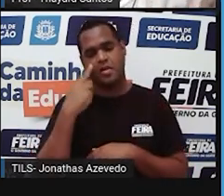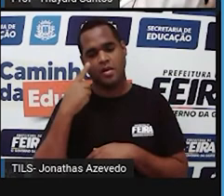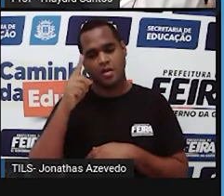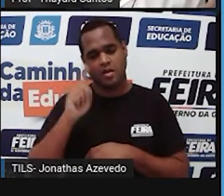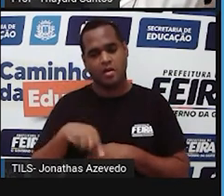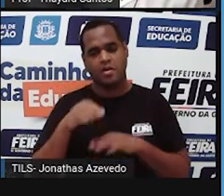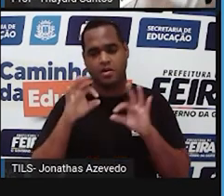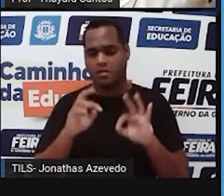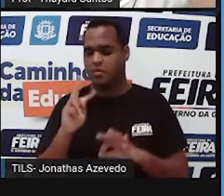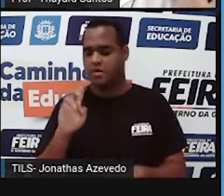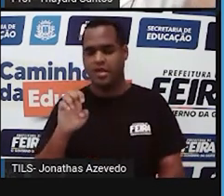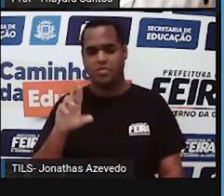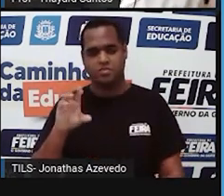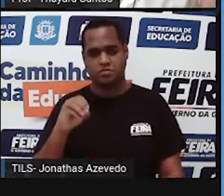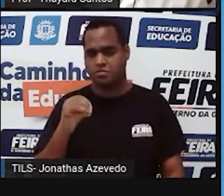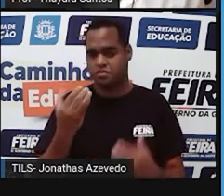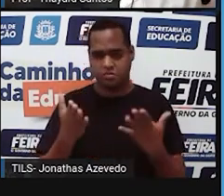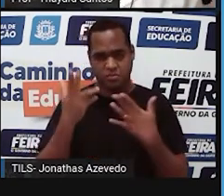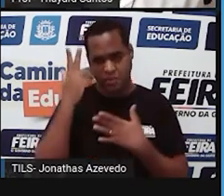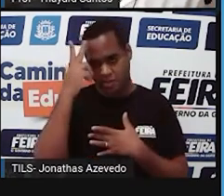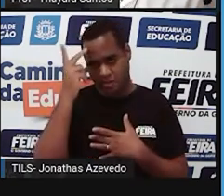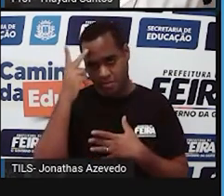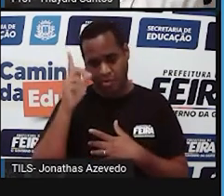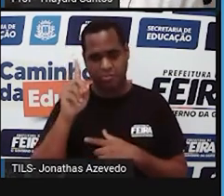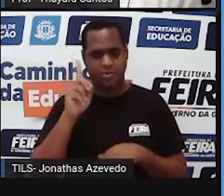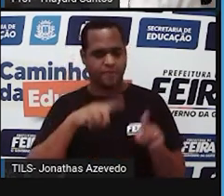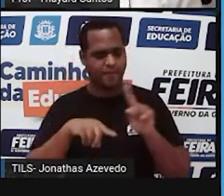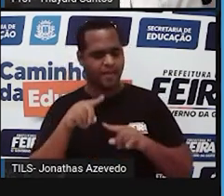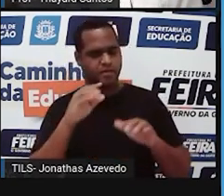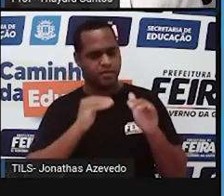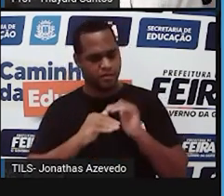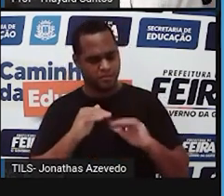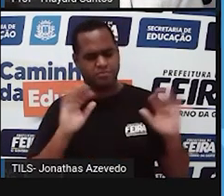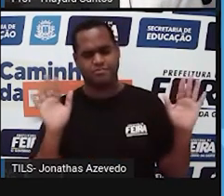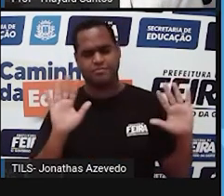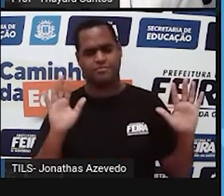heterozigota. Não tem isso de dominante recessivo aqui.